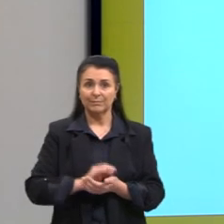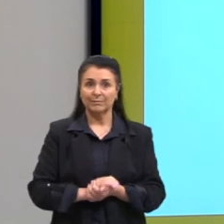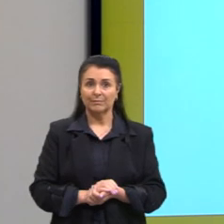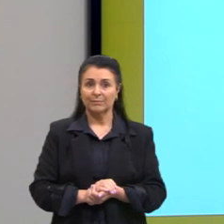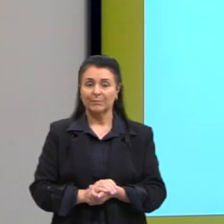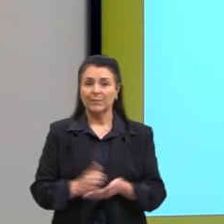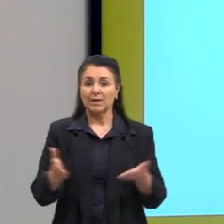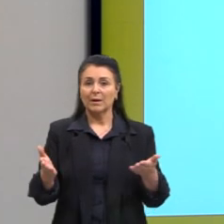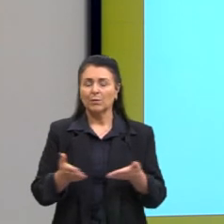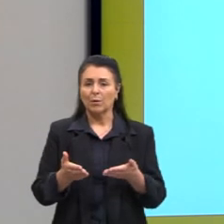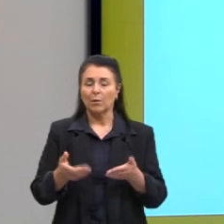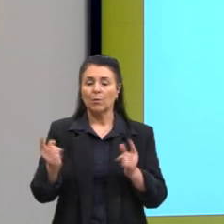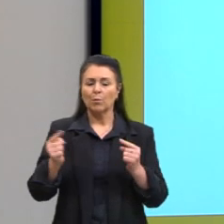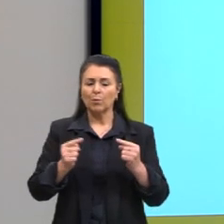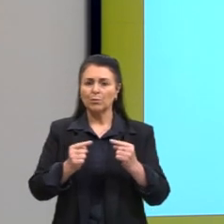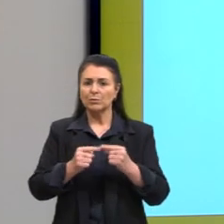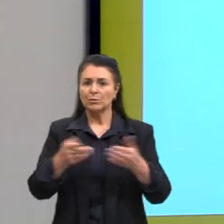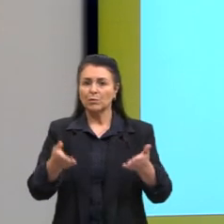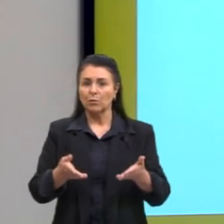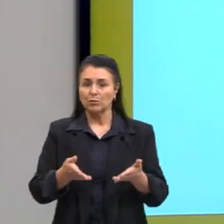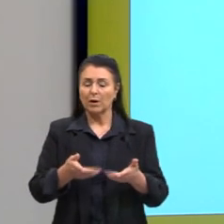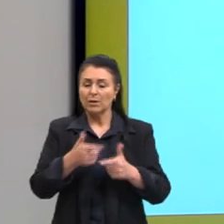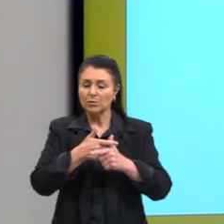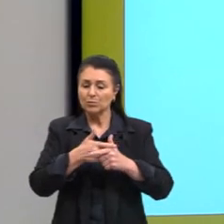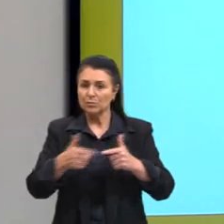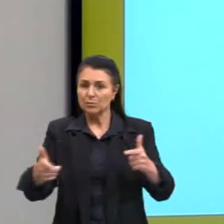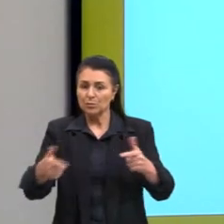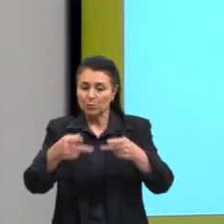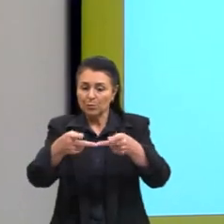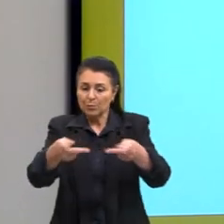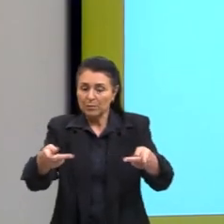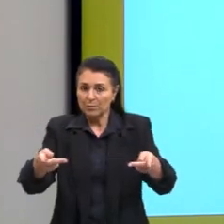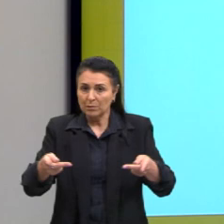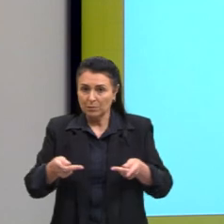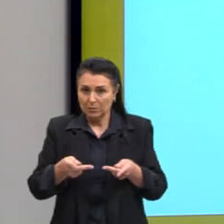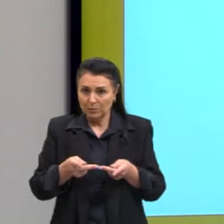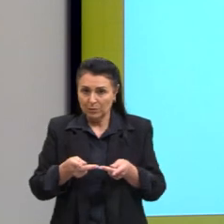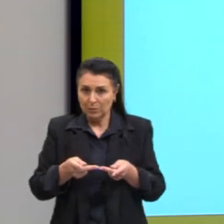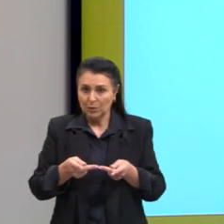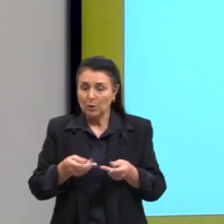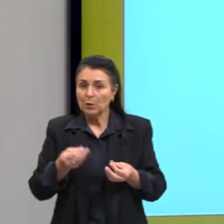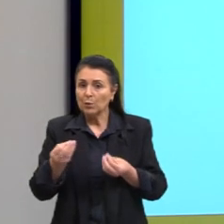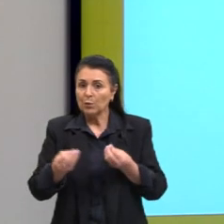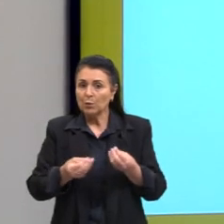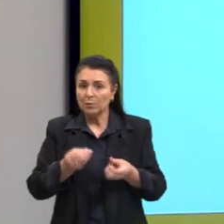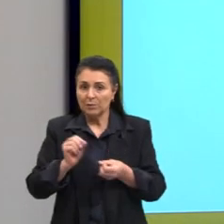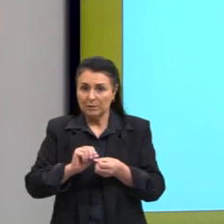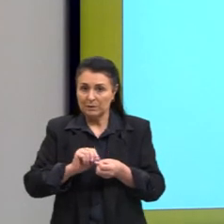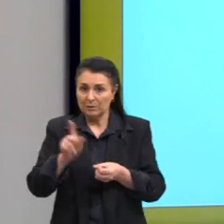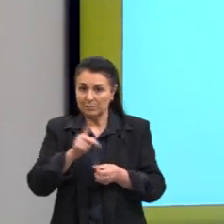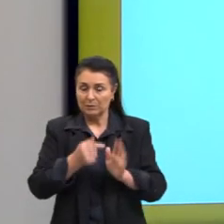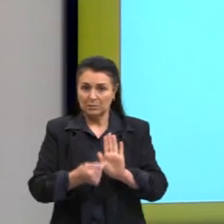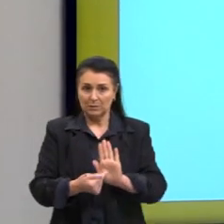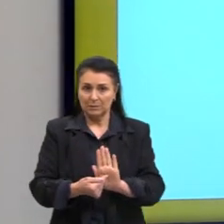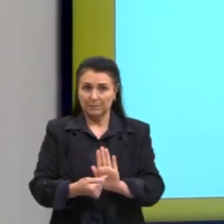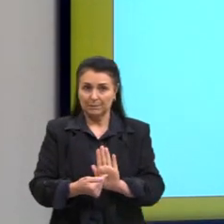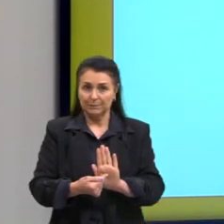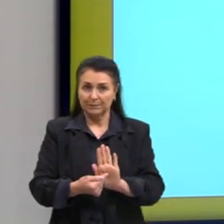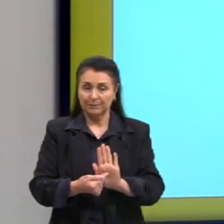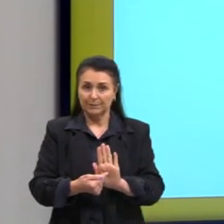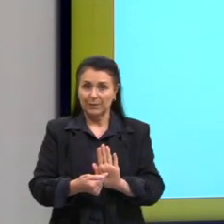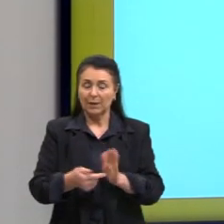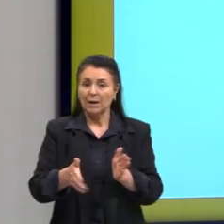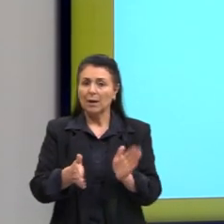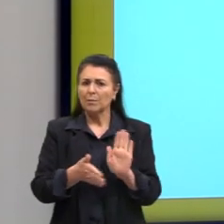Então, o nosso objetivo hoje é dividir a pizza. Então, o que eu trouxe para vocês hoje? A